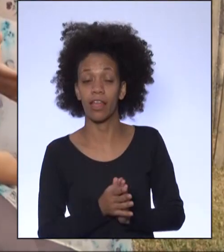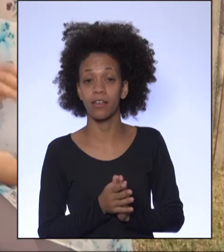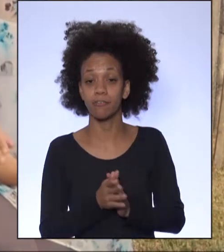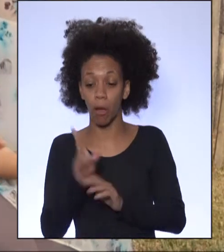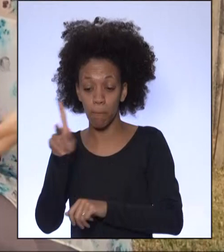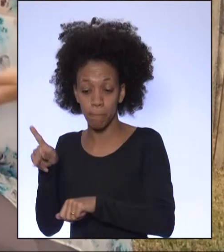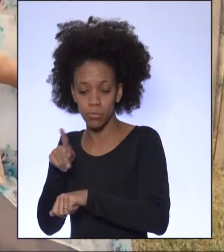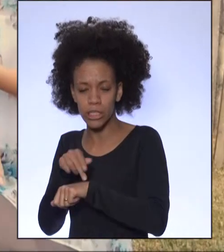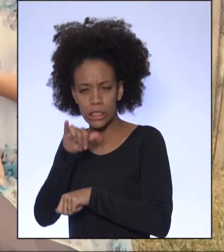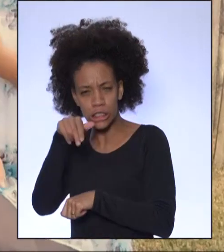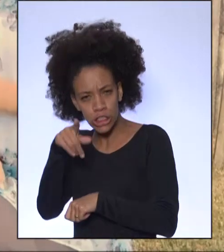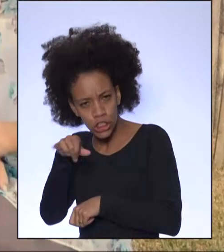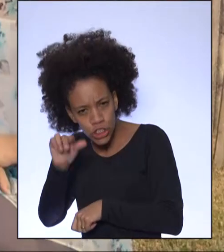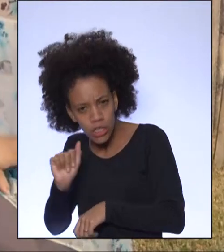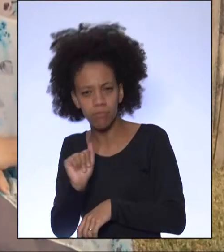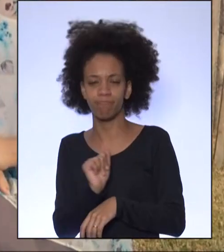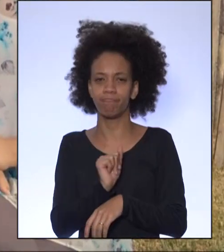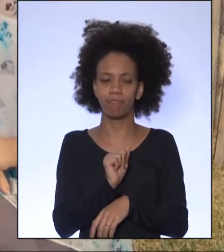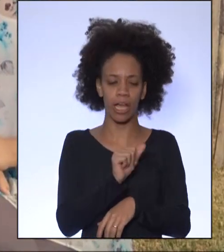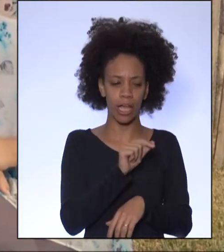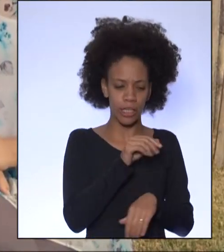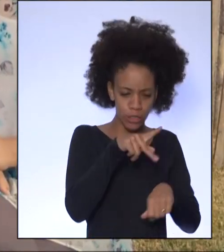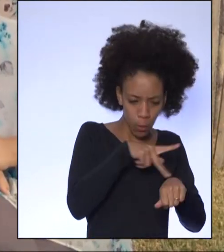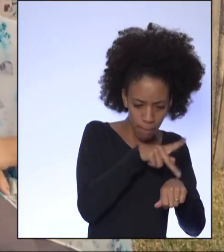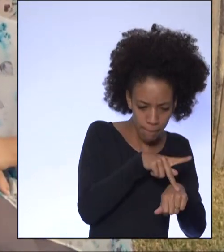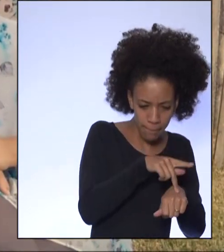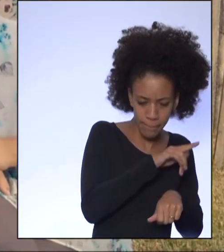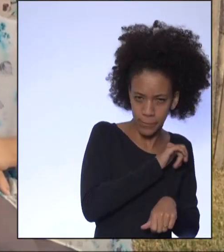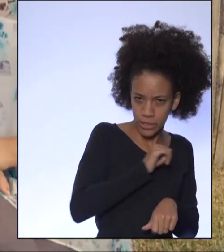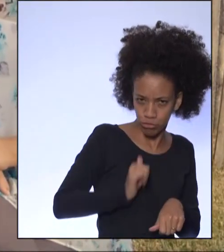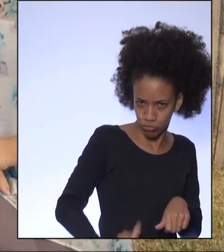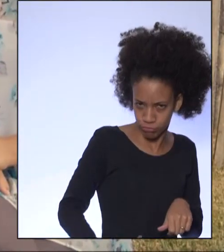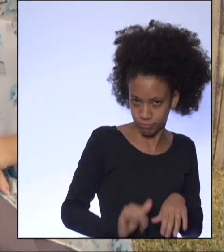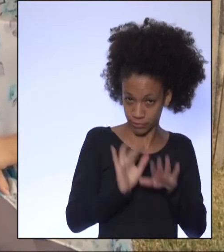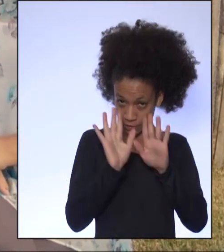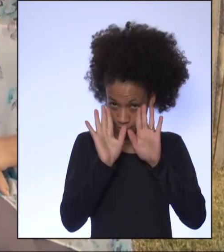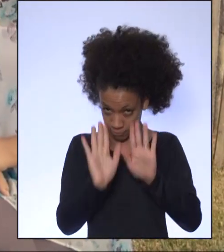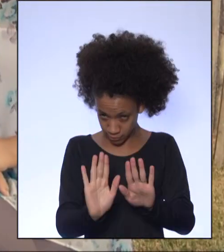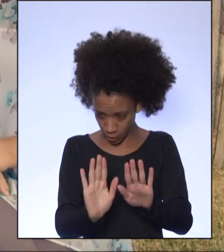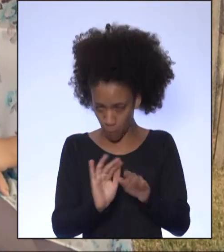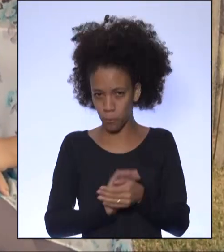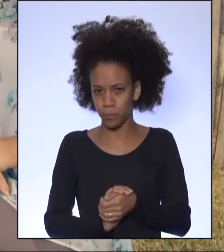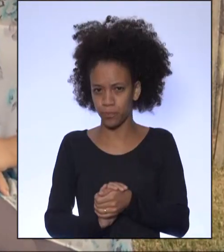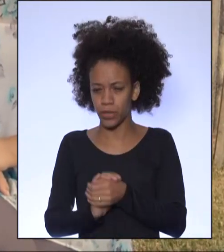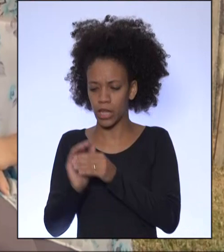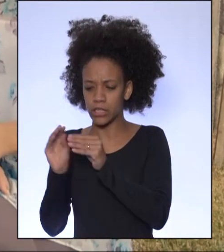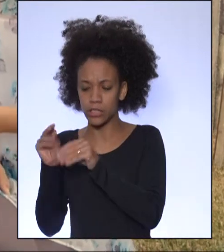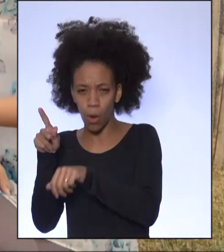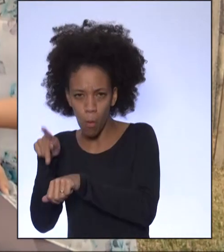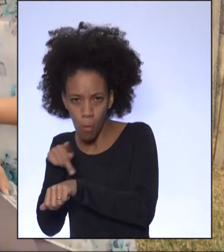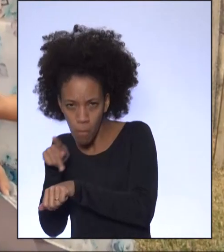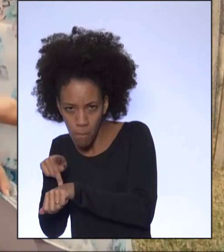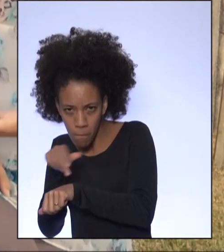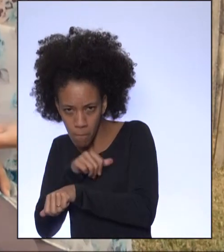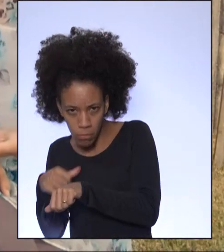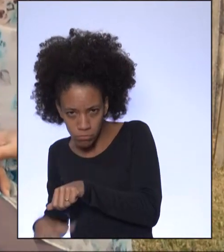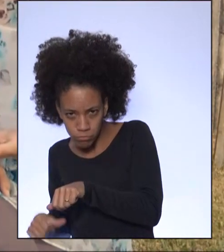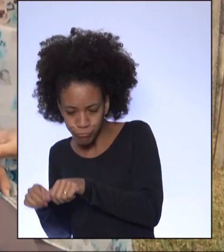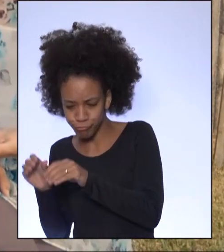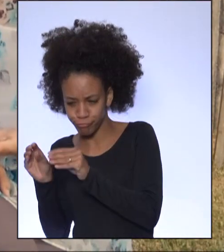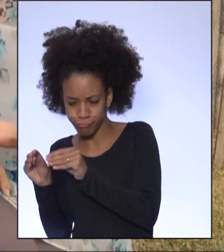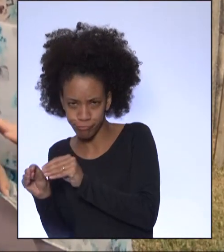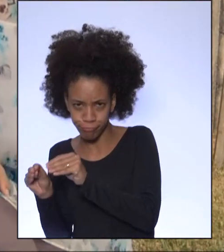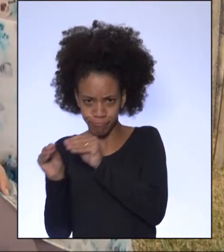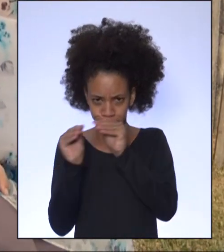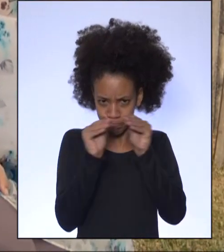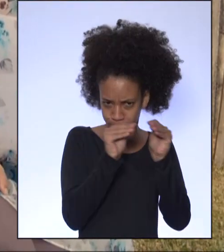Se eu considero a Índia como o meu ponto de referência, o deslocamento D é uma imigração,